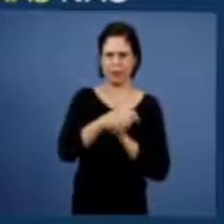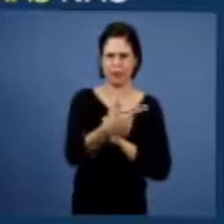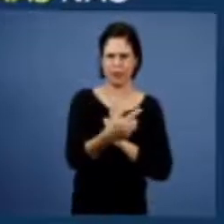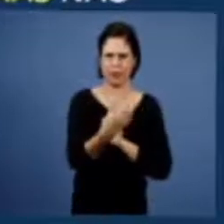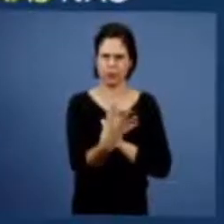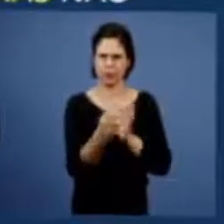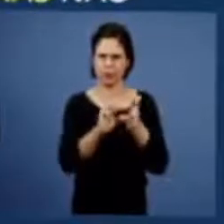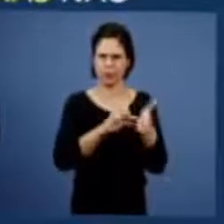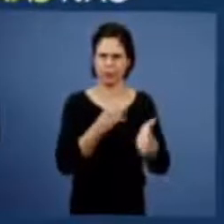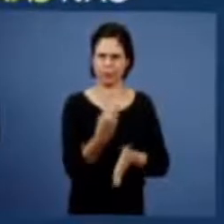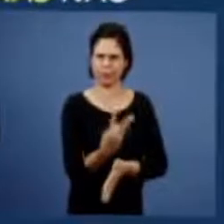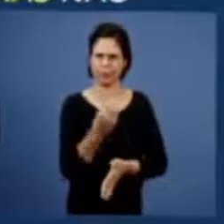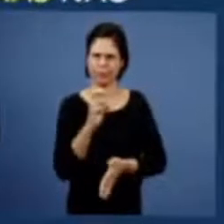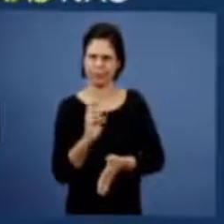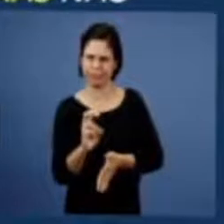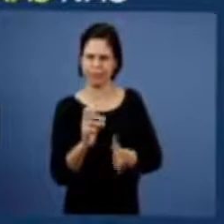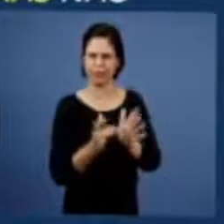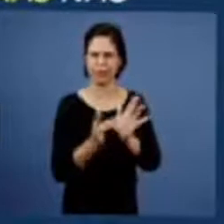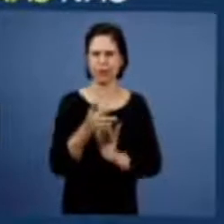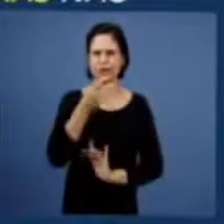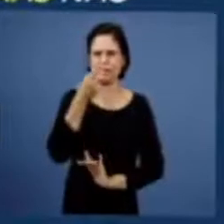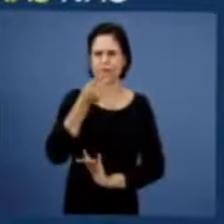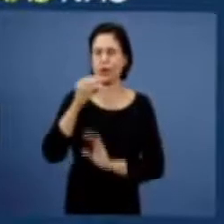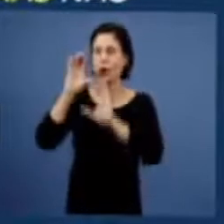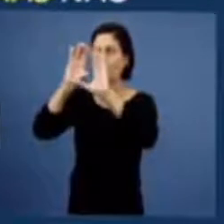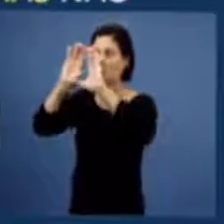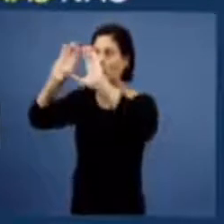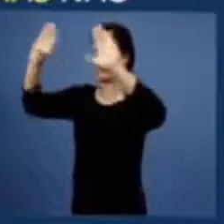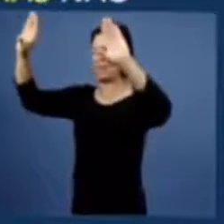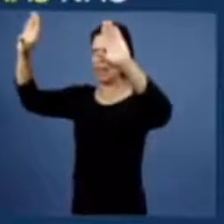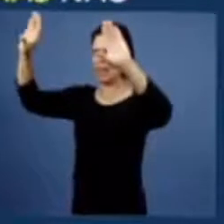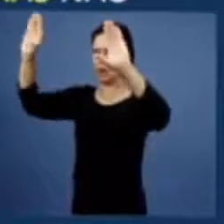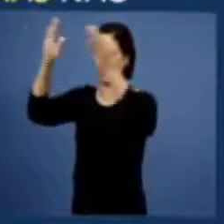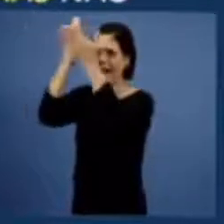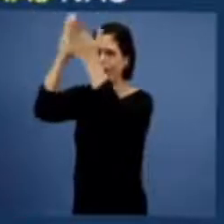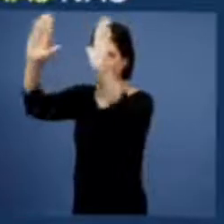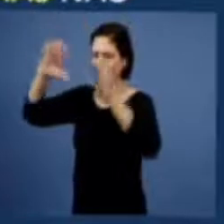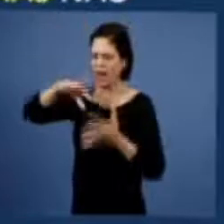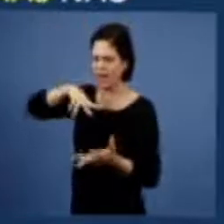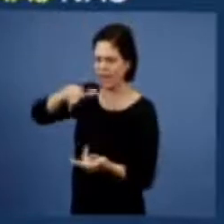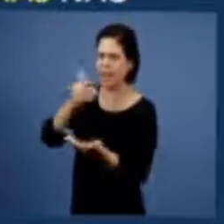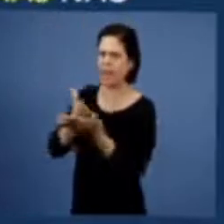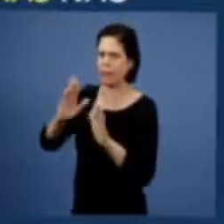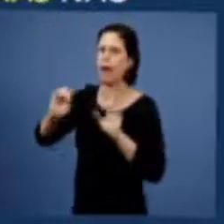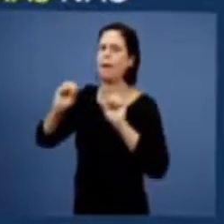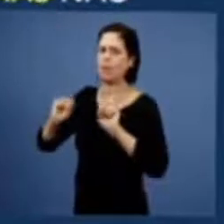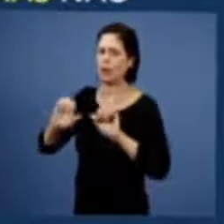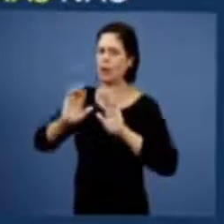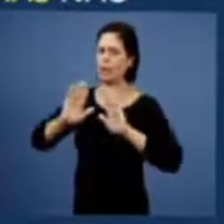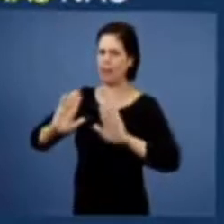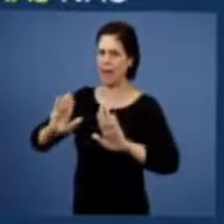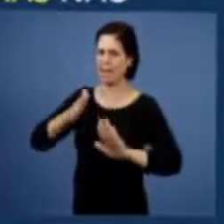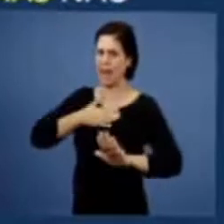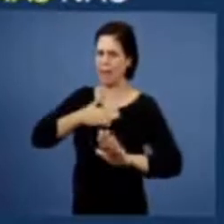versículo 35 ele disse, o céu e a terra passarão, mas as minhas palavras, não hão de